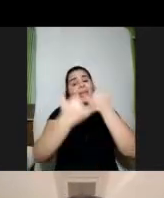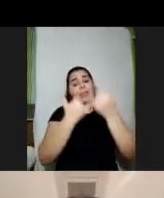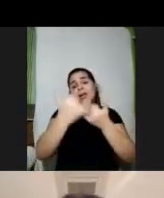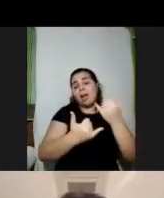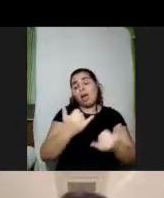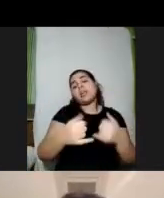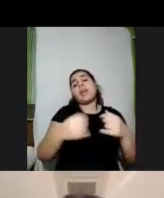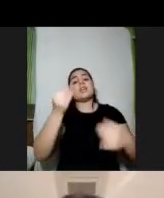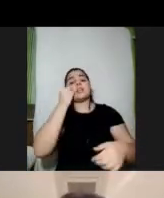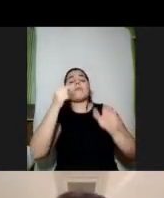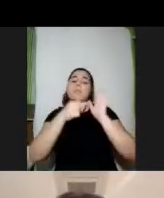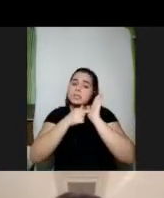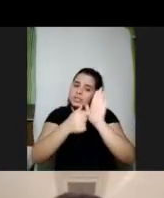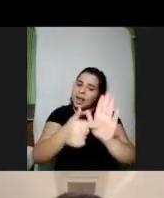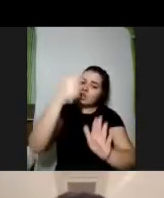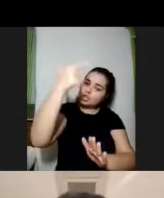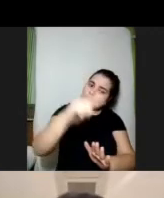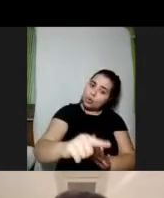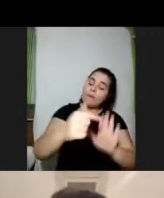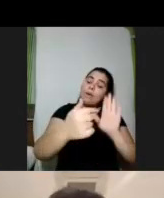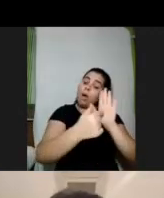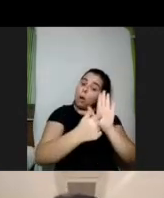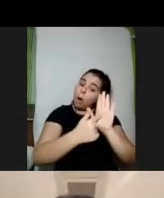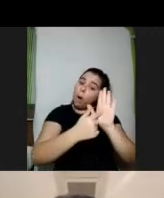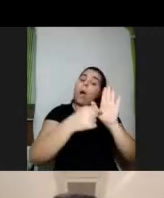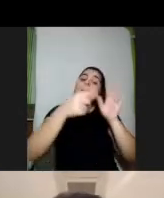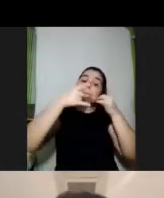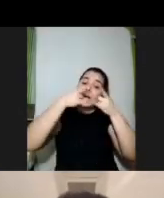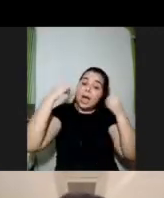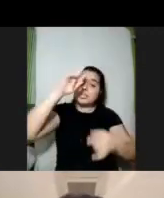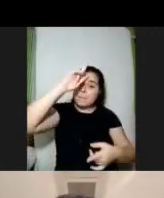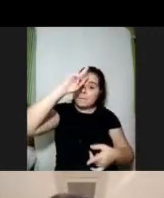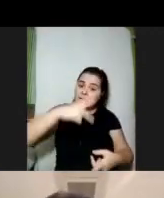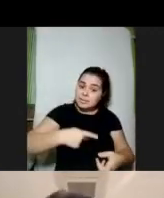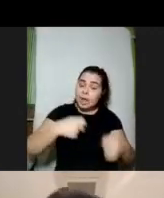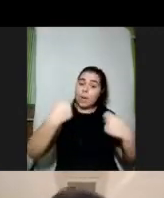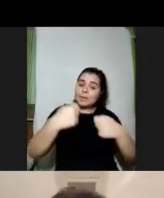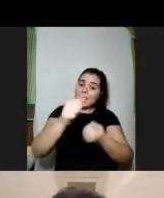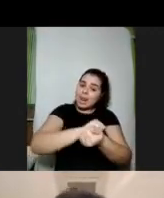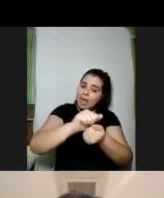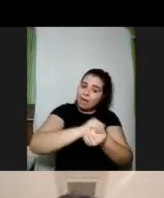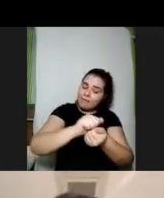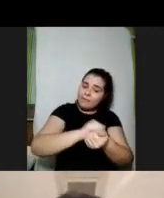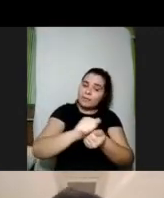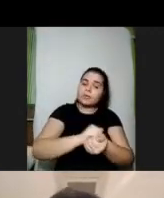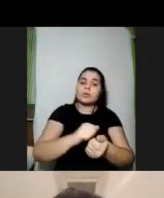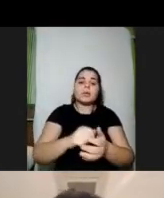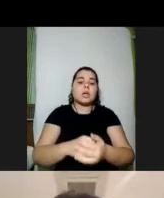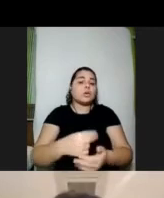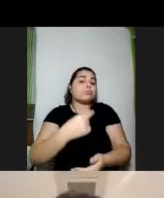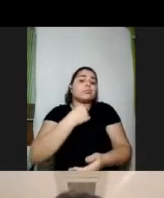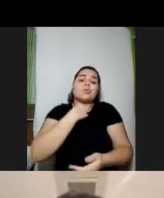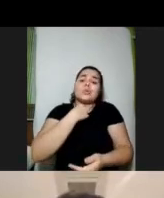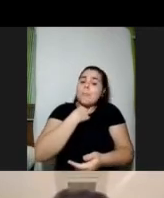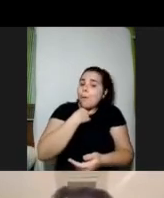mostrava de novo a cartilha cada um tem a sua tem que lavar depois tem o bichinho não pode sair de casa